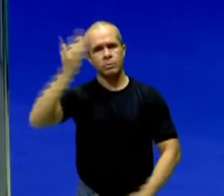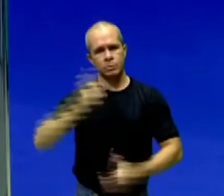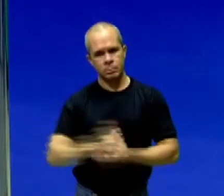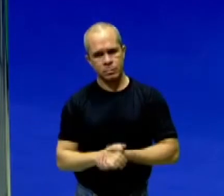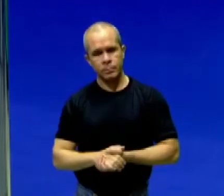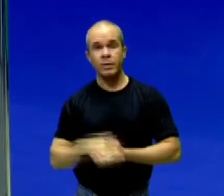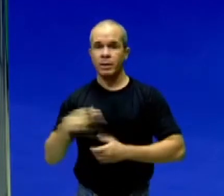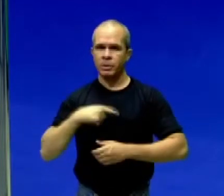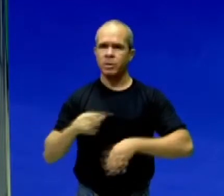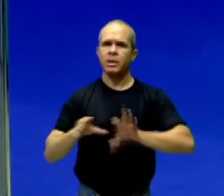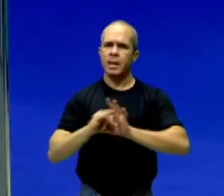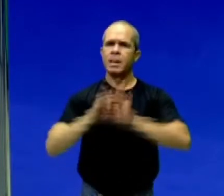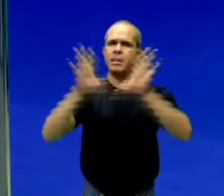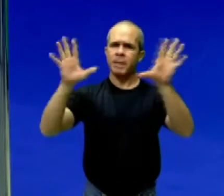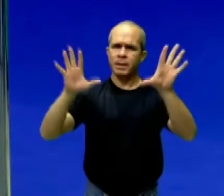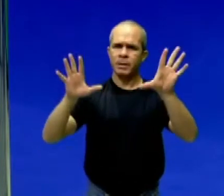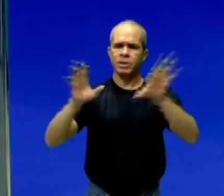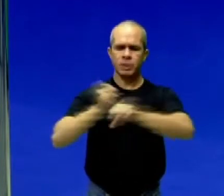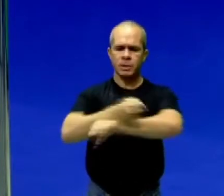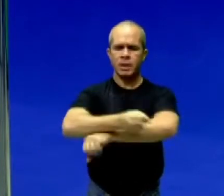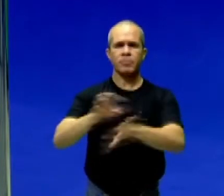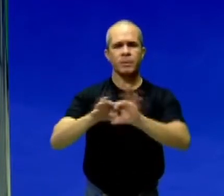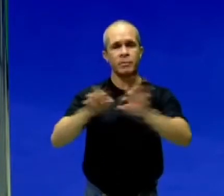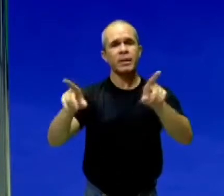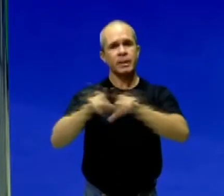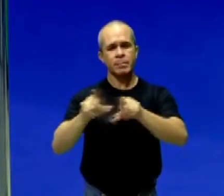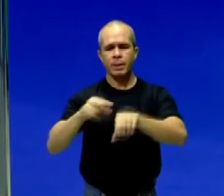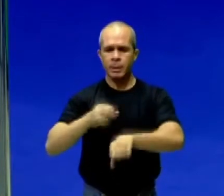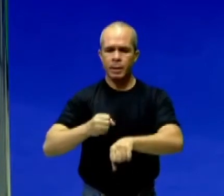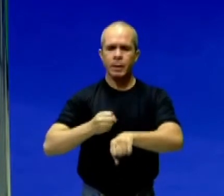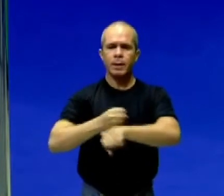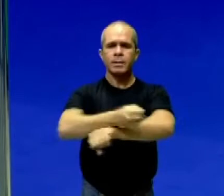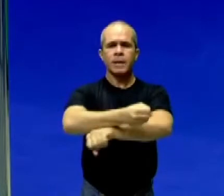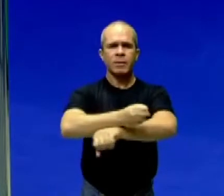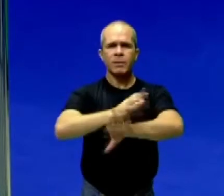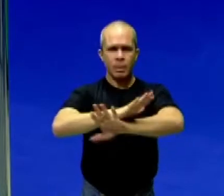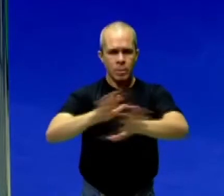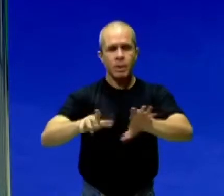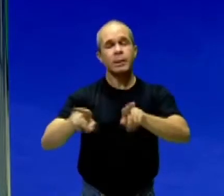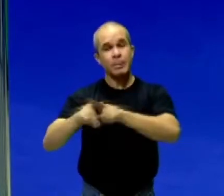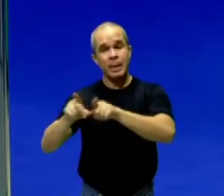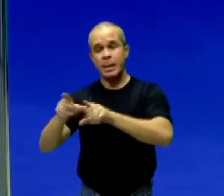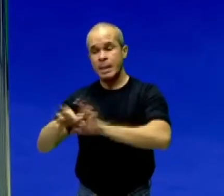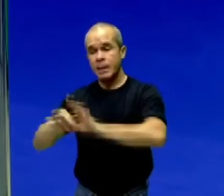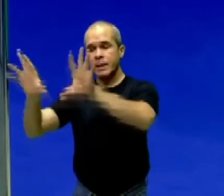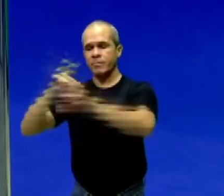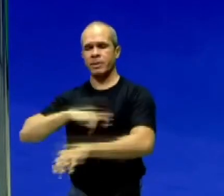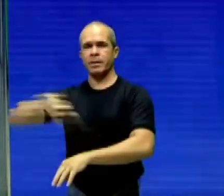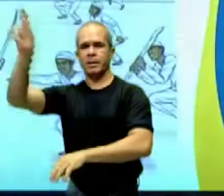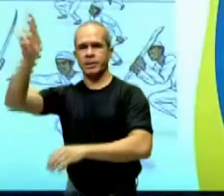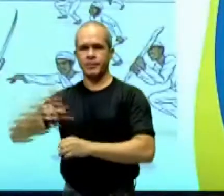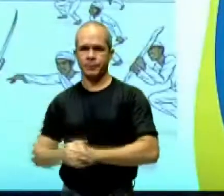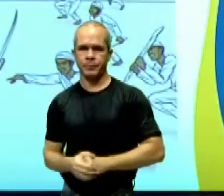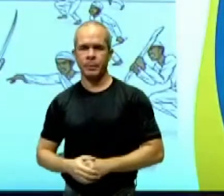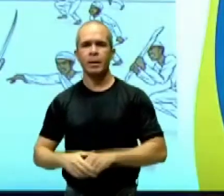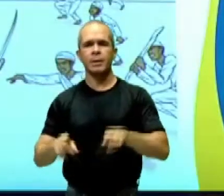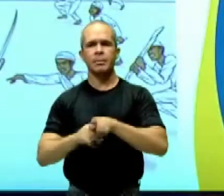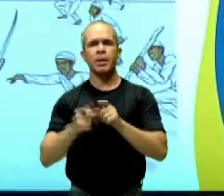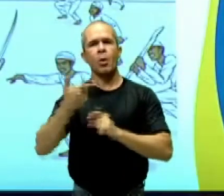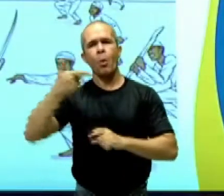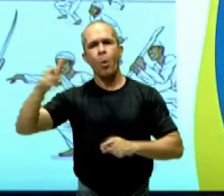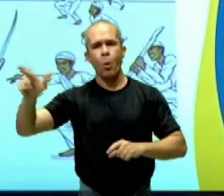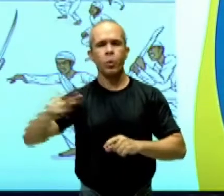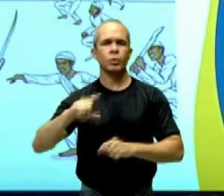liberdade deles, mas também pela liberdade religiosa muçulmana naquela época. E depois nós tivemos a revolta de Manuel